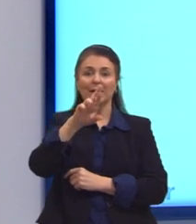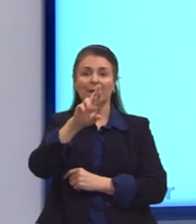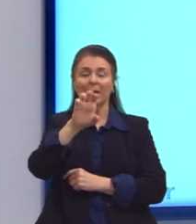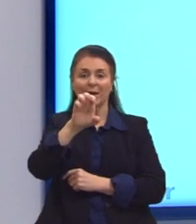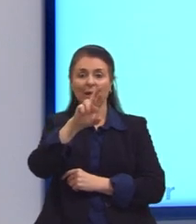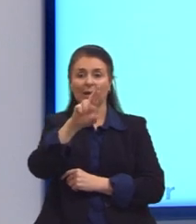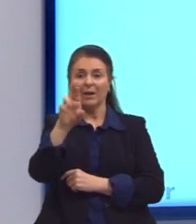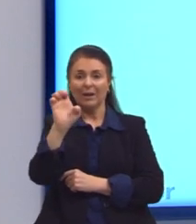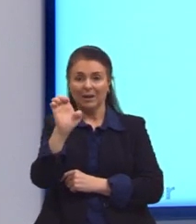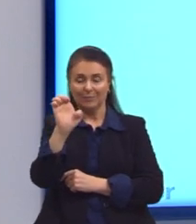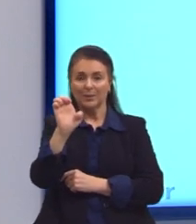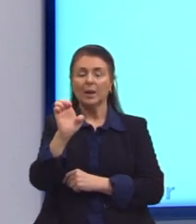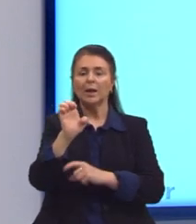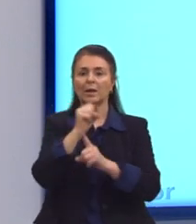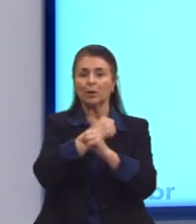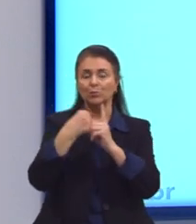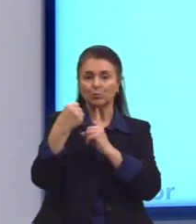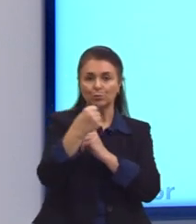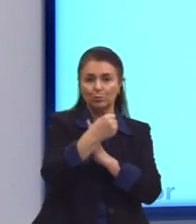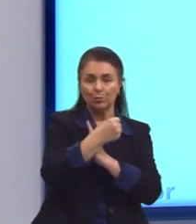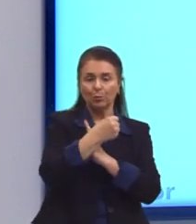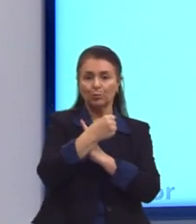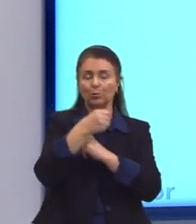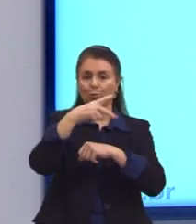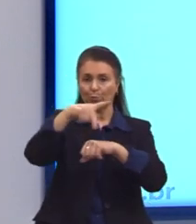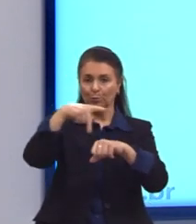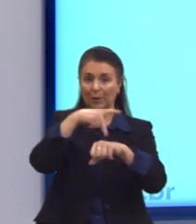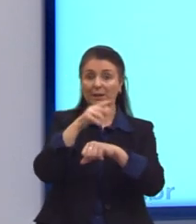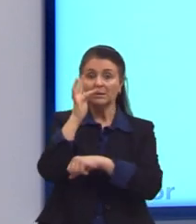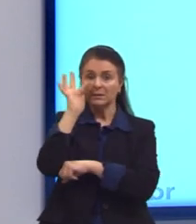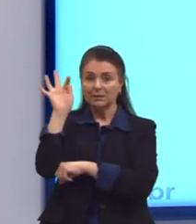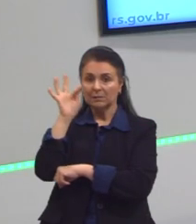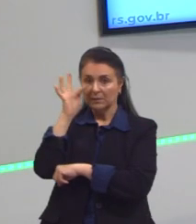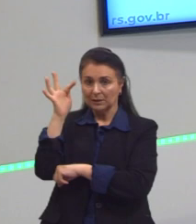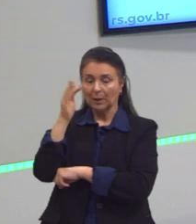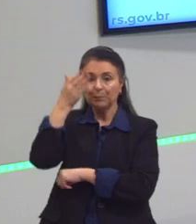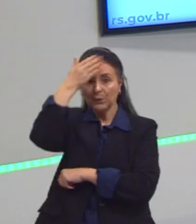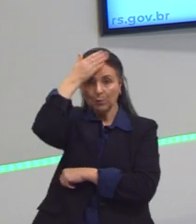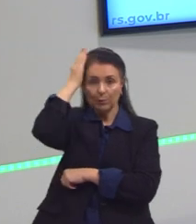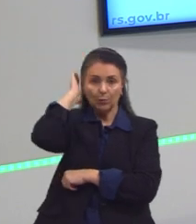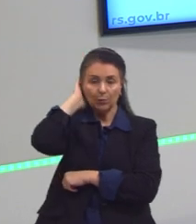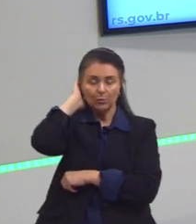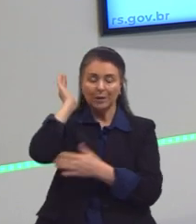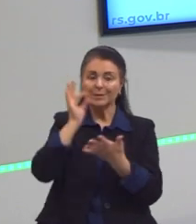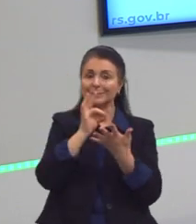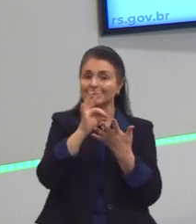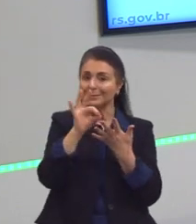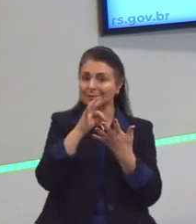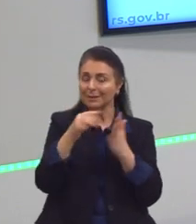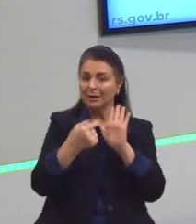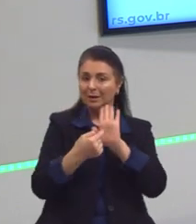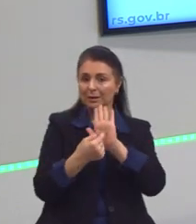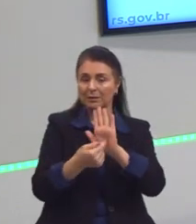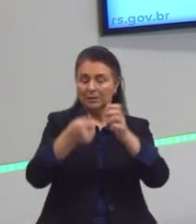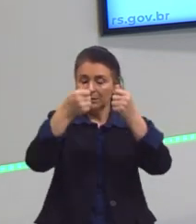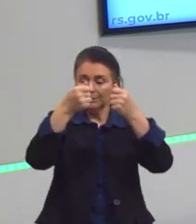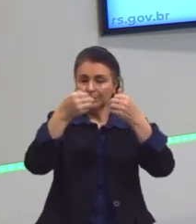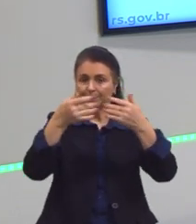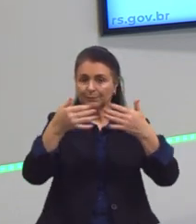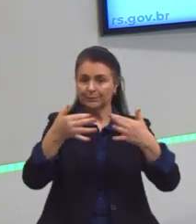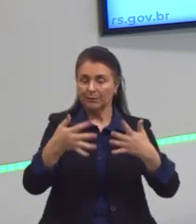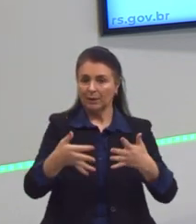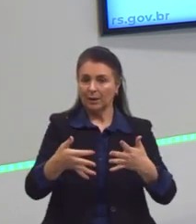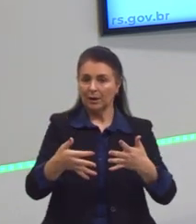francesa. O Pierre Bourdieu vai destacar muito a questão das